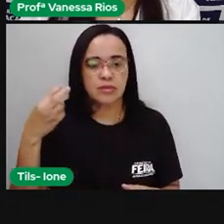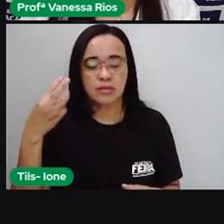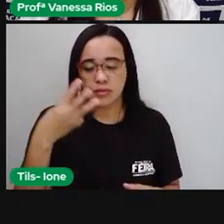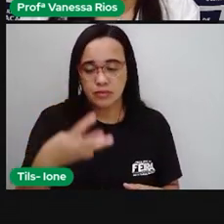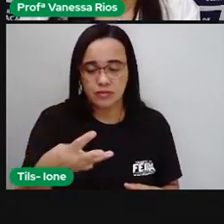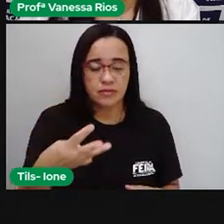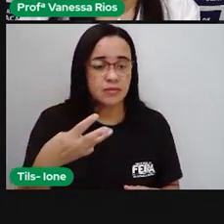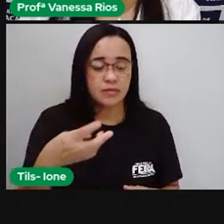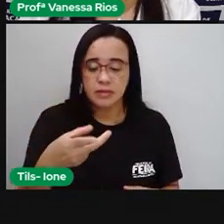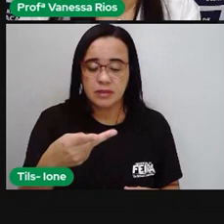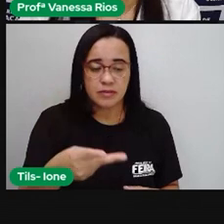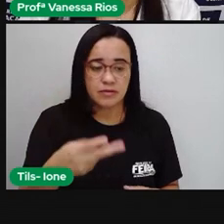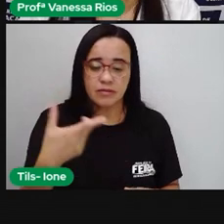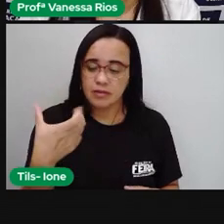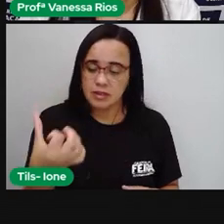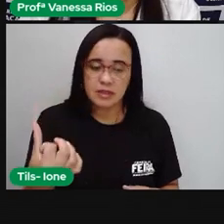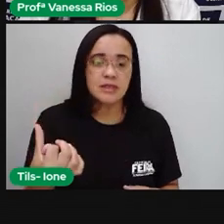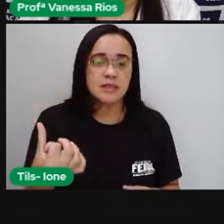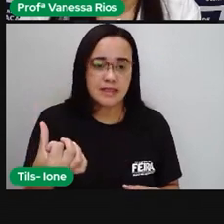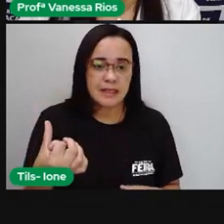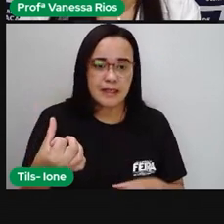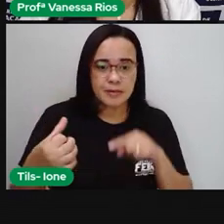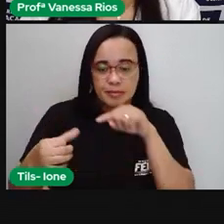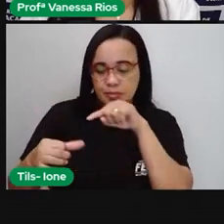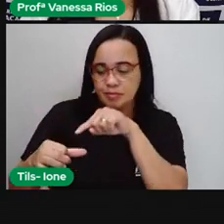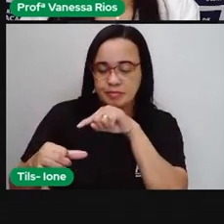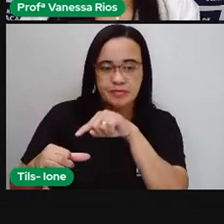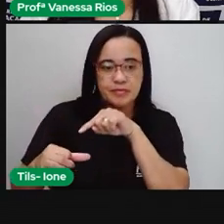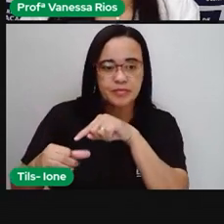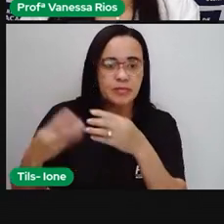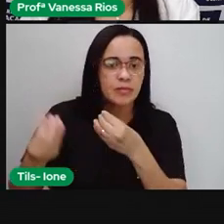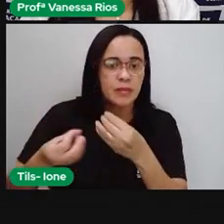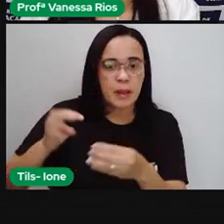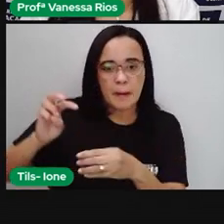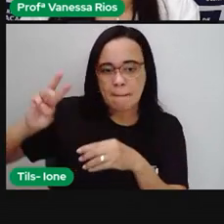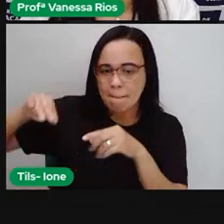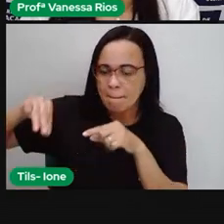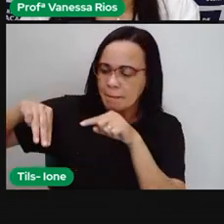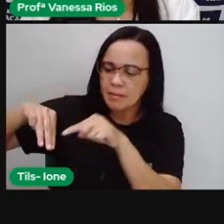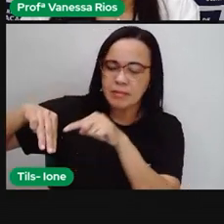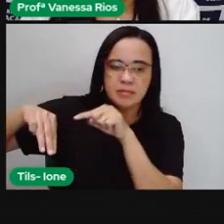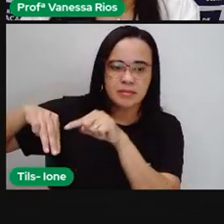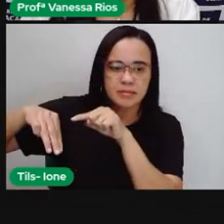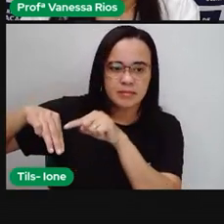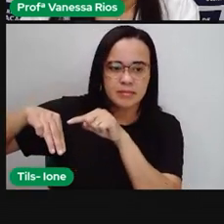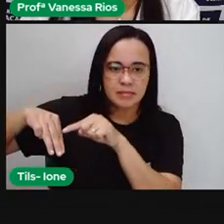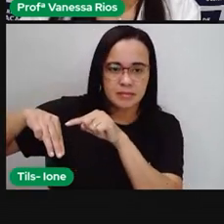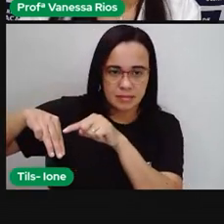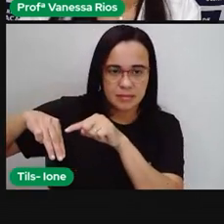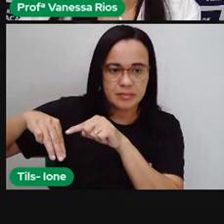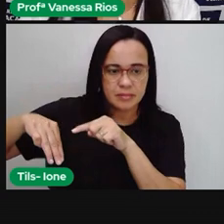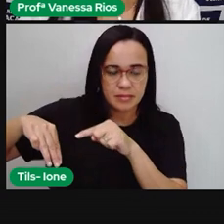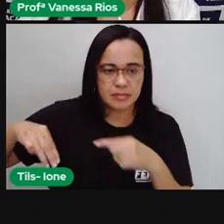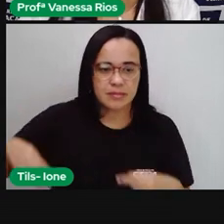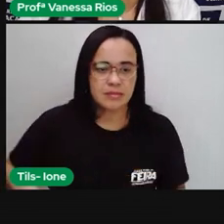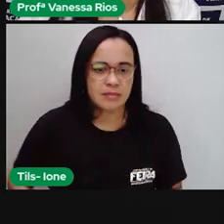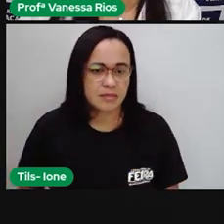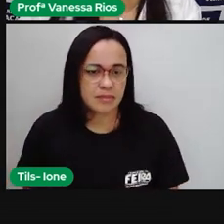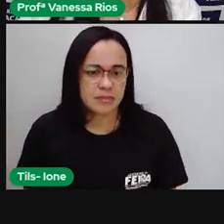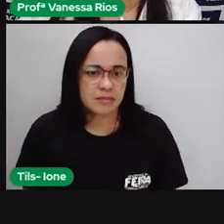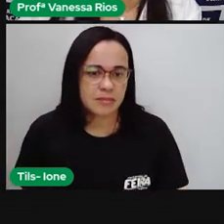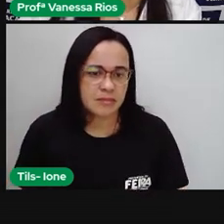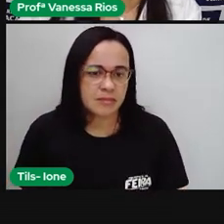226 milésimos. Porque o último número aqui, ó, está na ordem dos milésimos. Esse outro